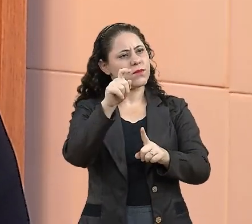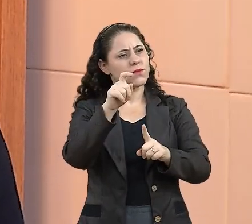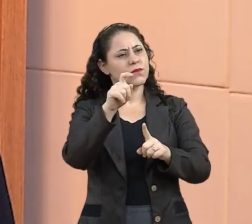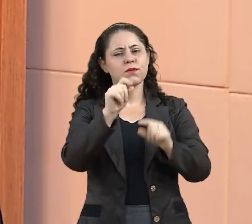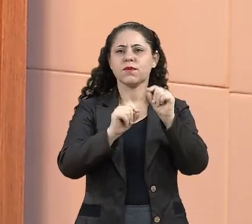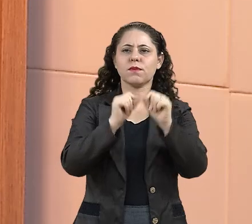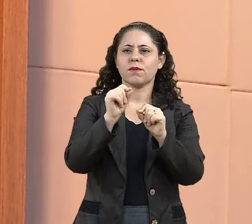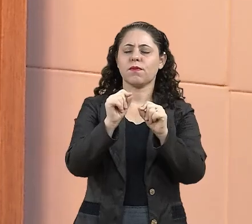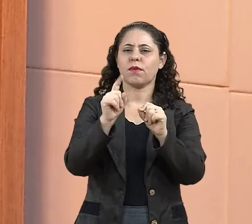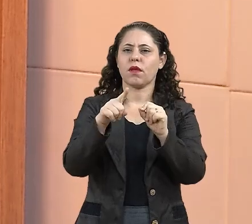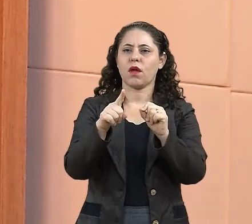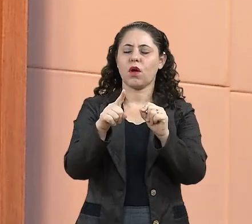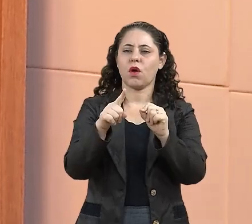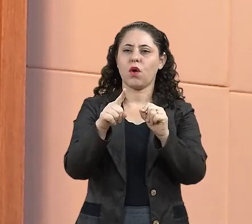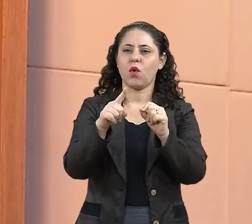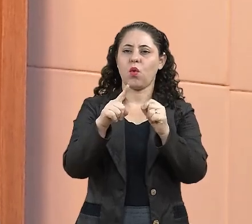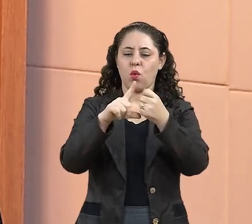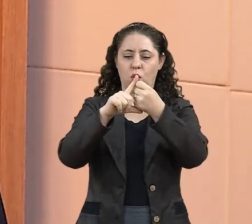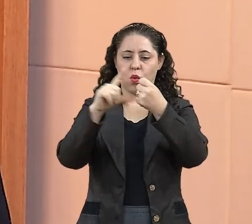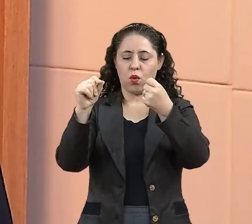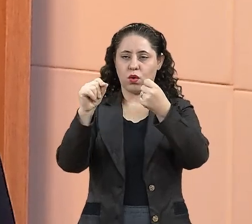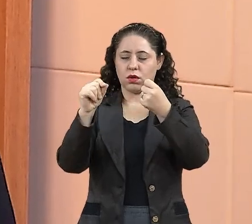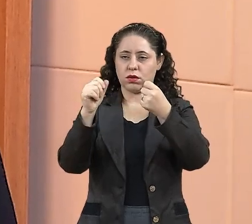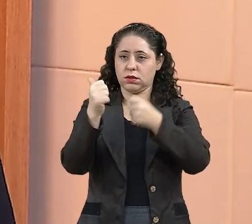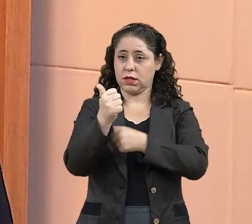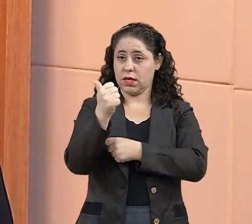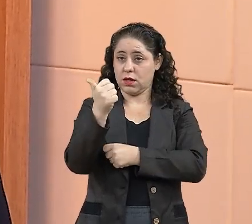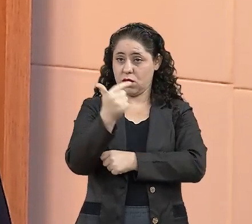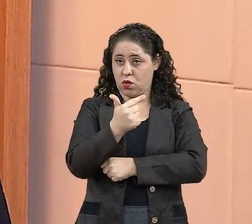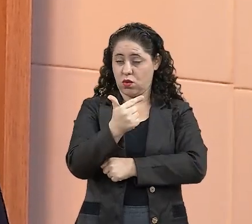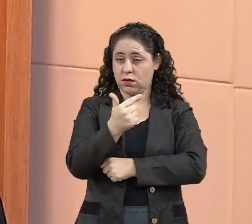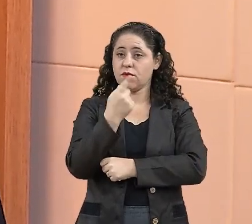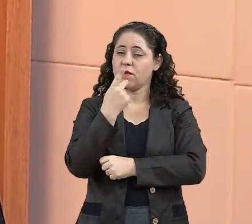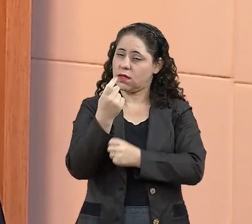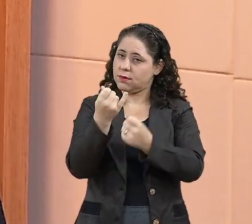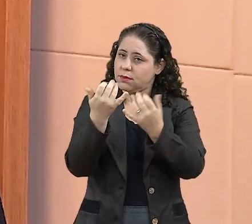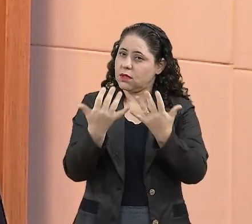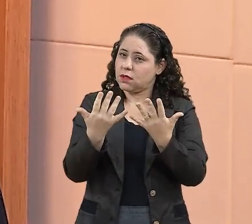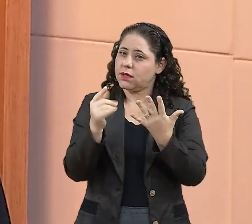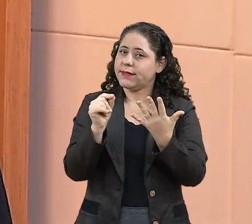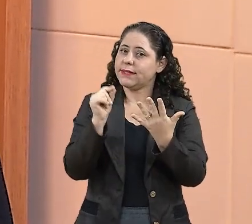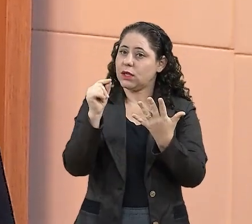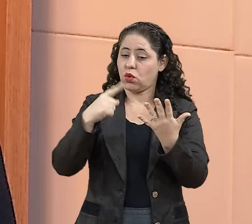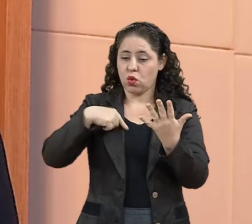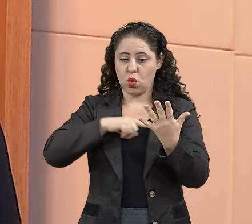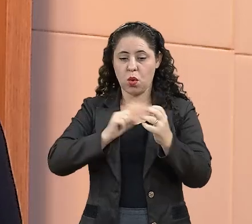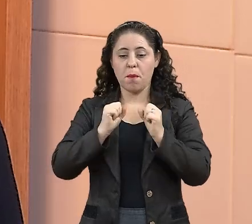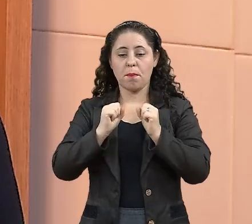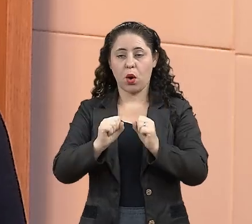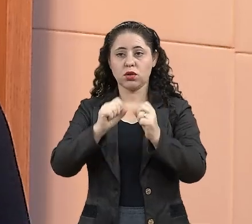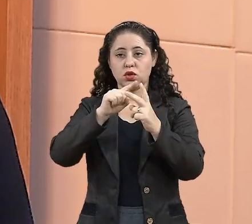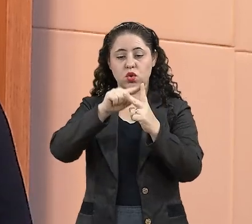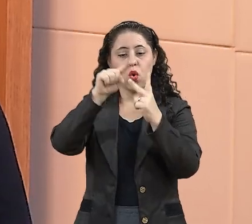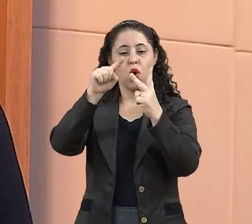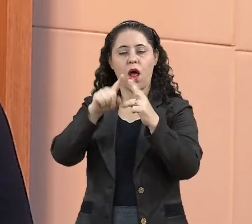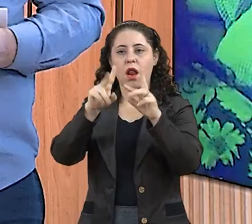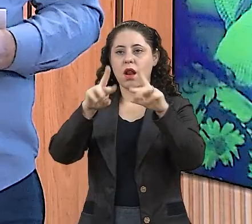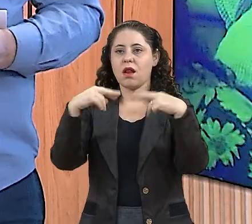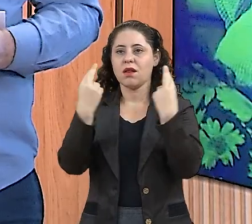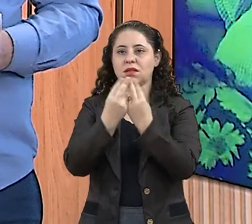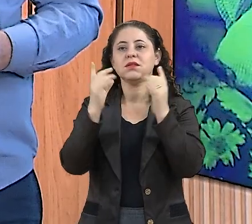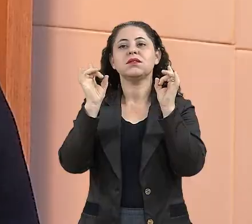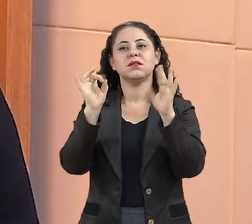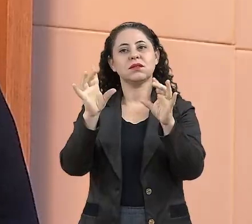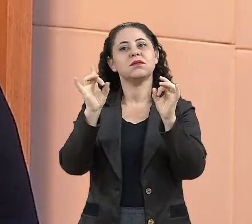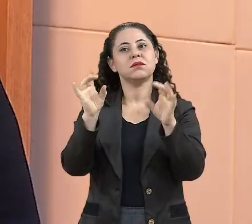artigo, no 112, diz o seguinte, que nós podemos ter duas sessões solenes anuais.